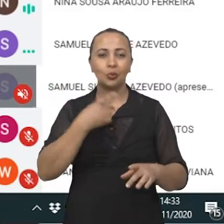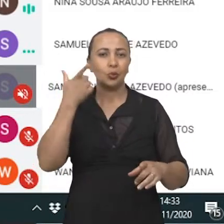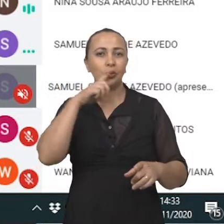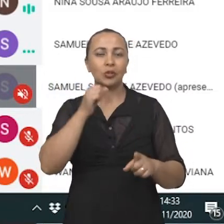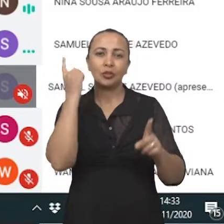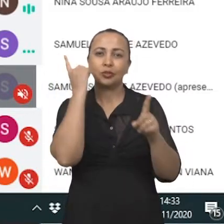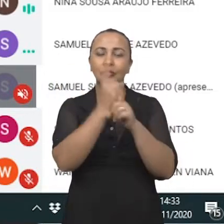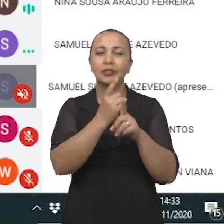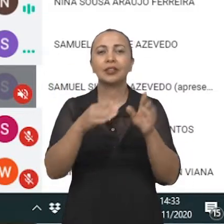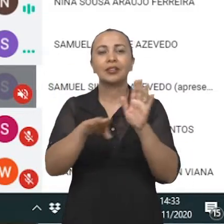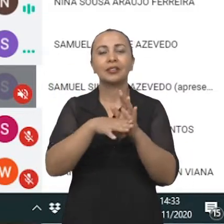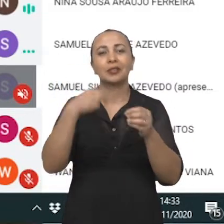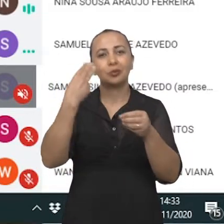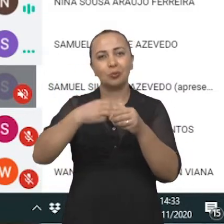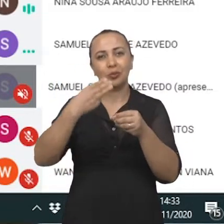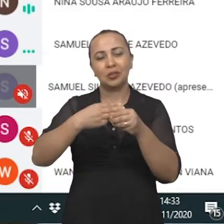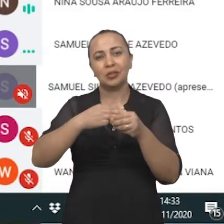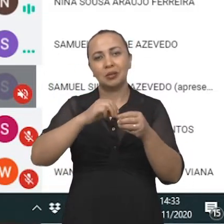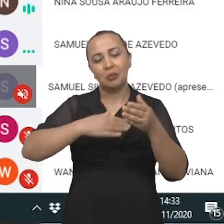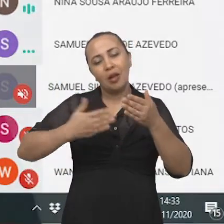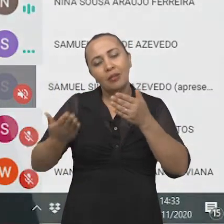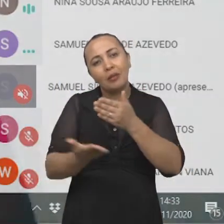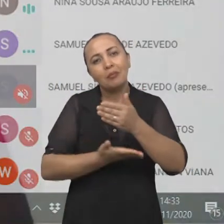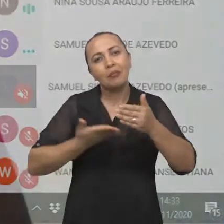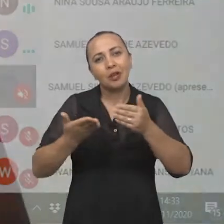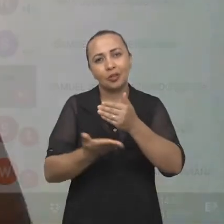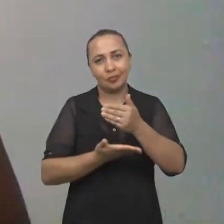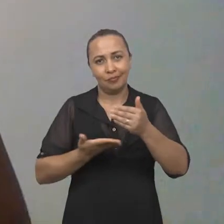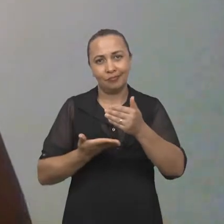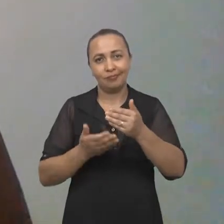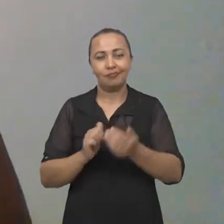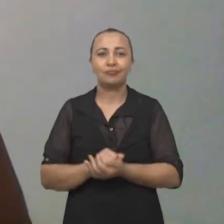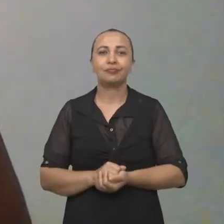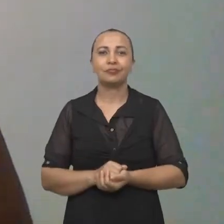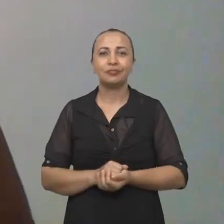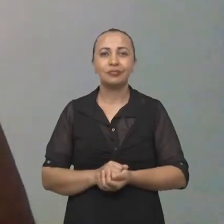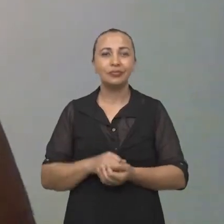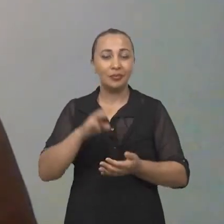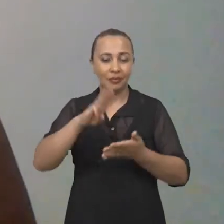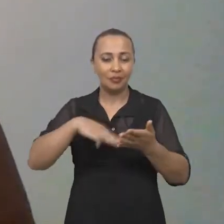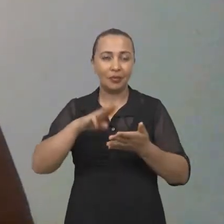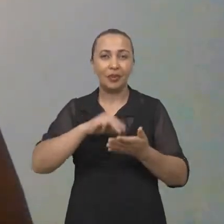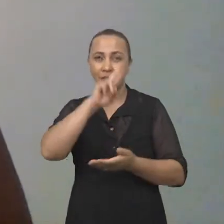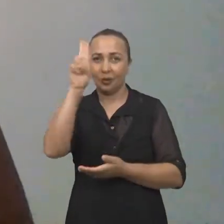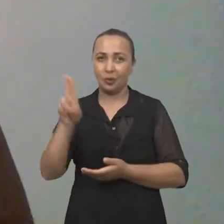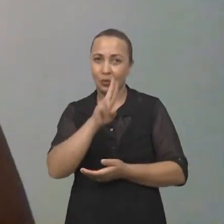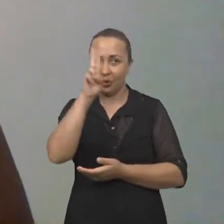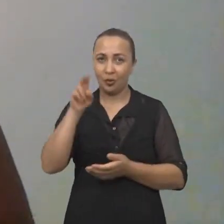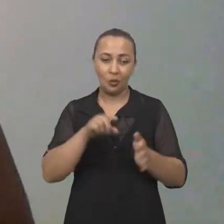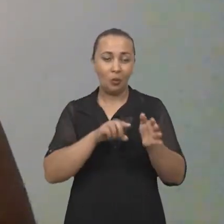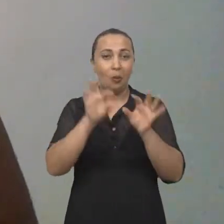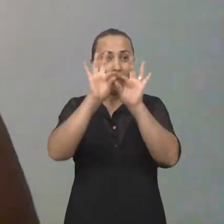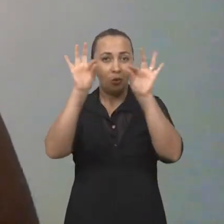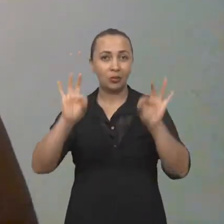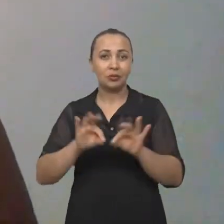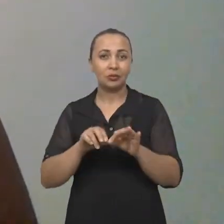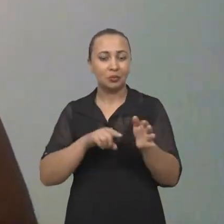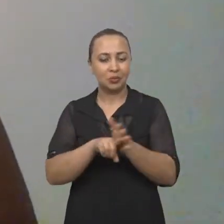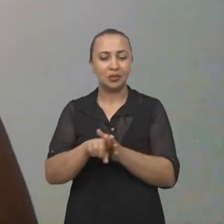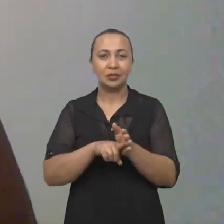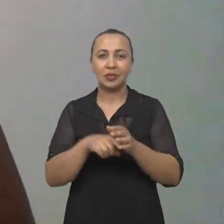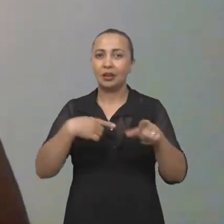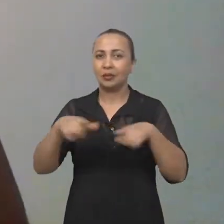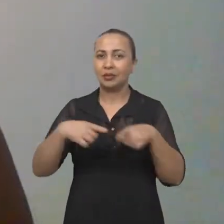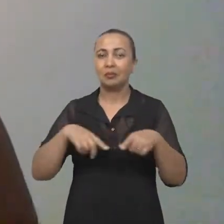conseguir chegar até os municípios da Baixada. A metodologia que a gente está utilizando nesse projeto de pesquisa é